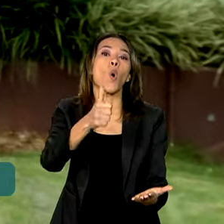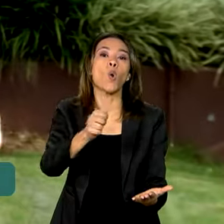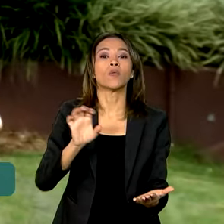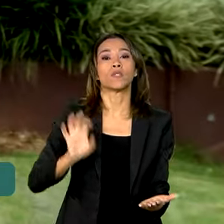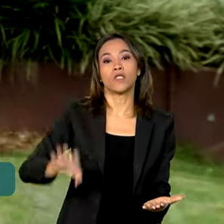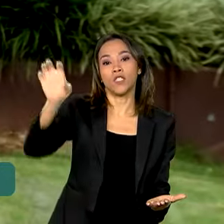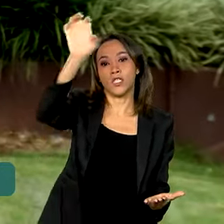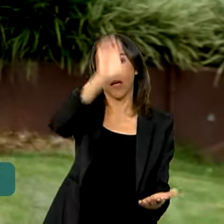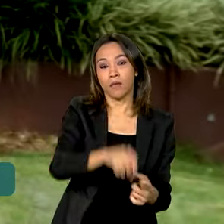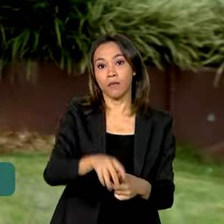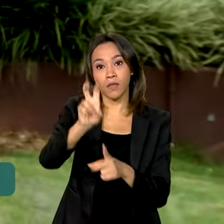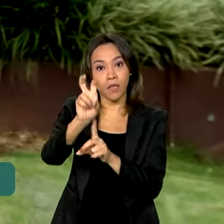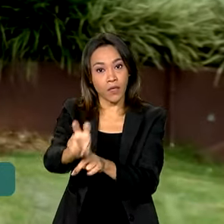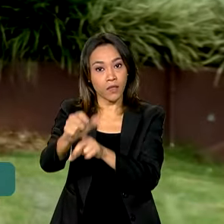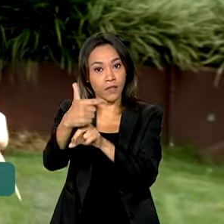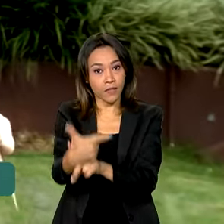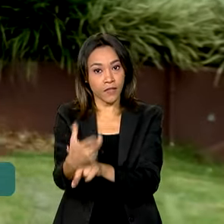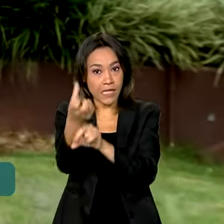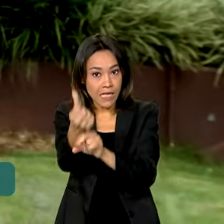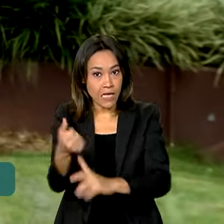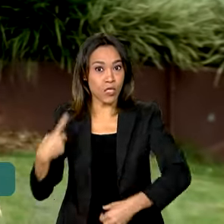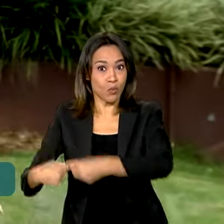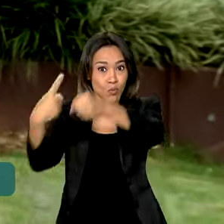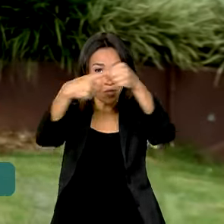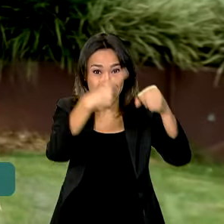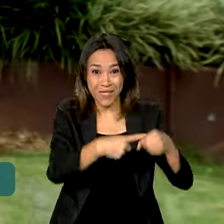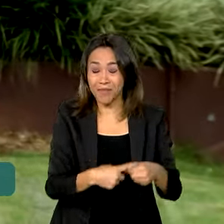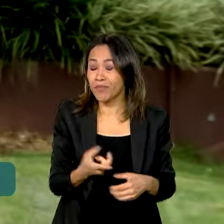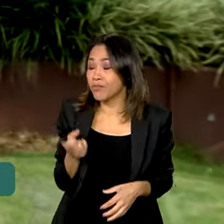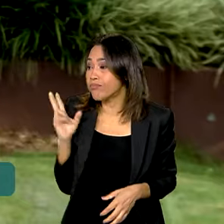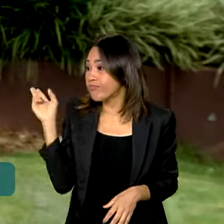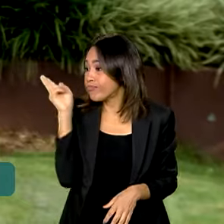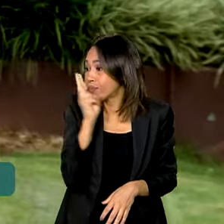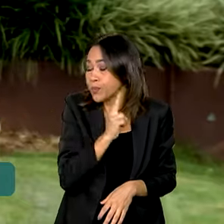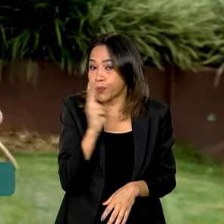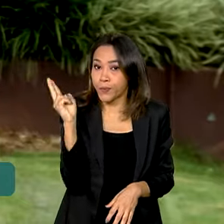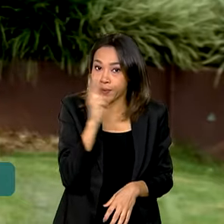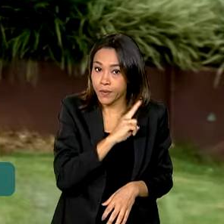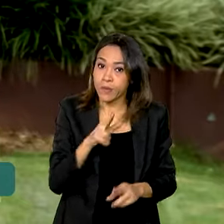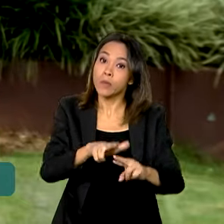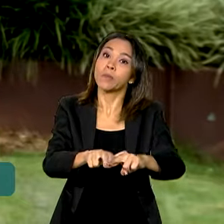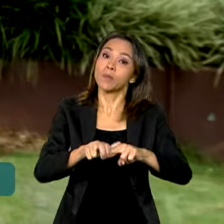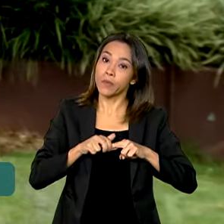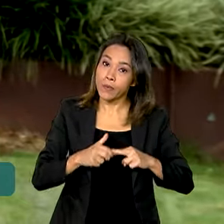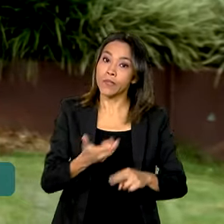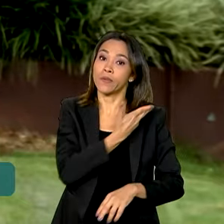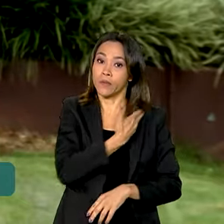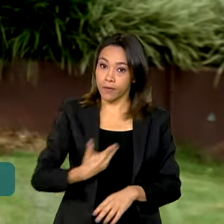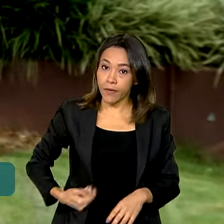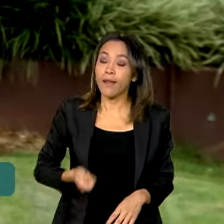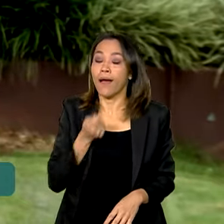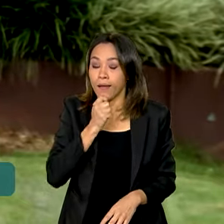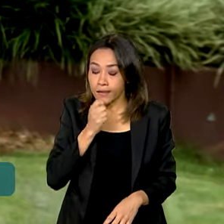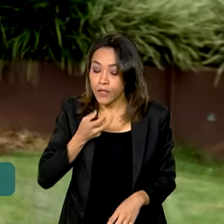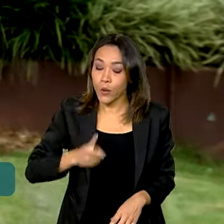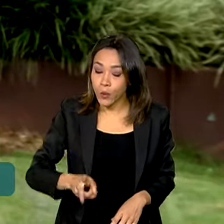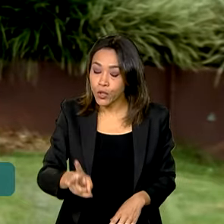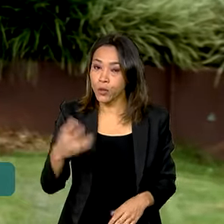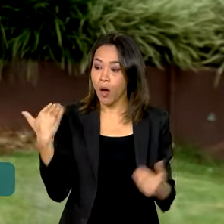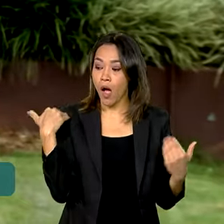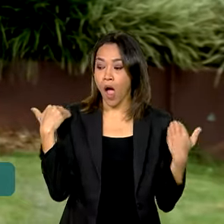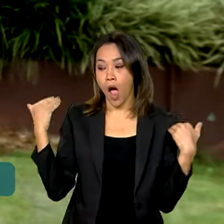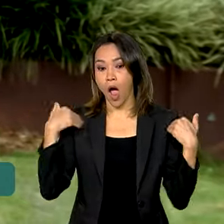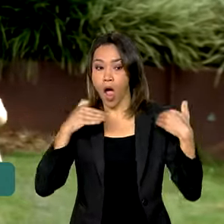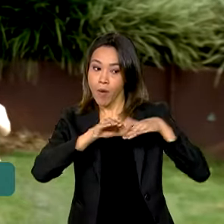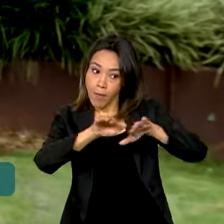526 municípios em estado de emergência. Por isso, o governo continua mobilizado e